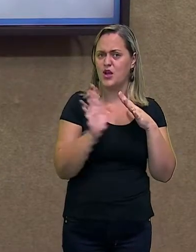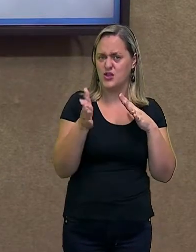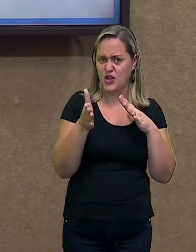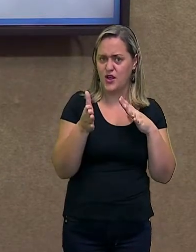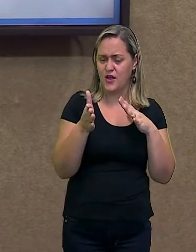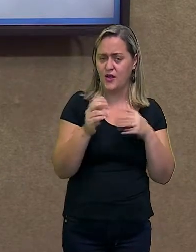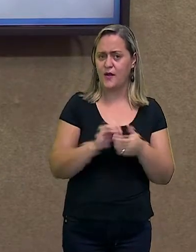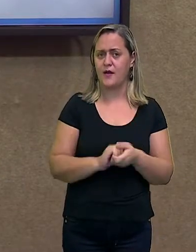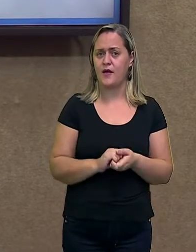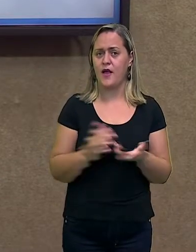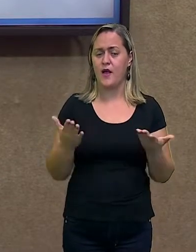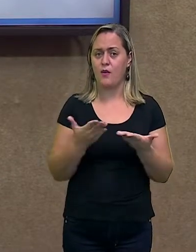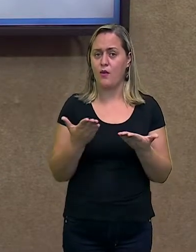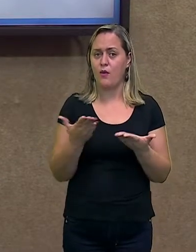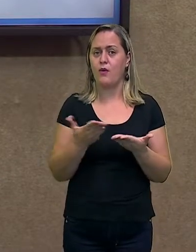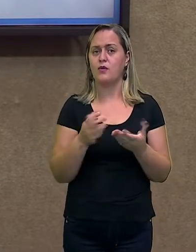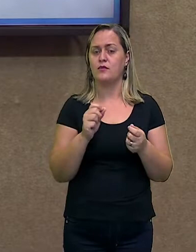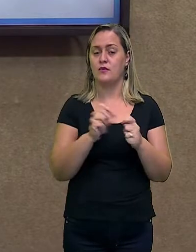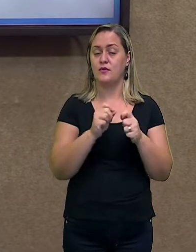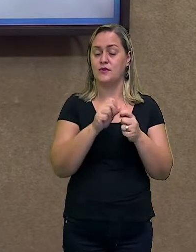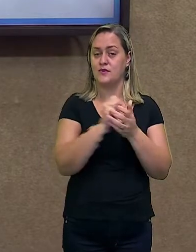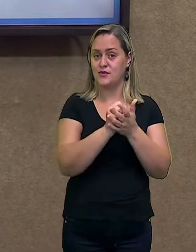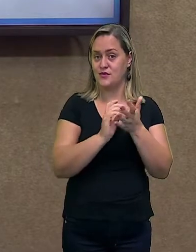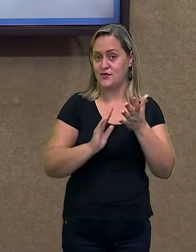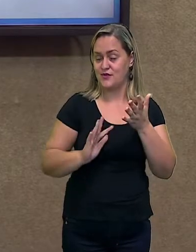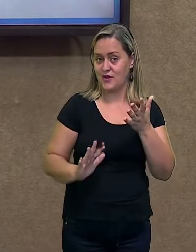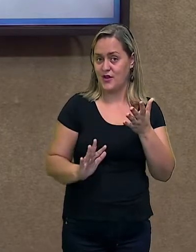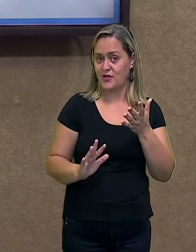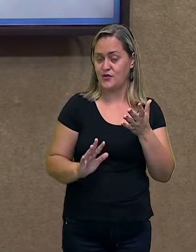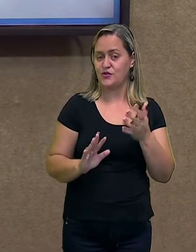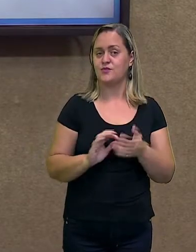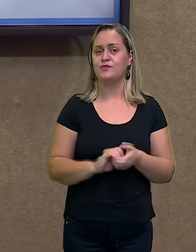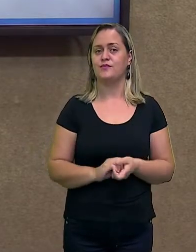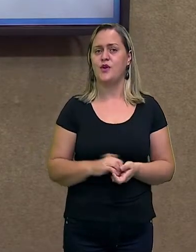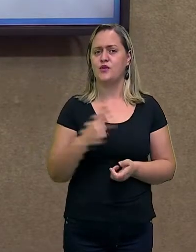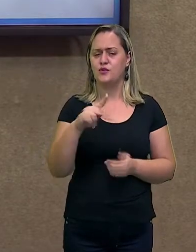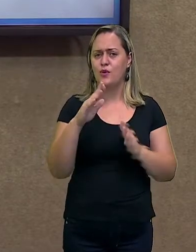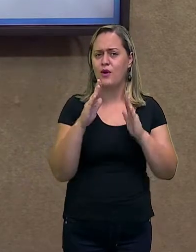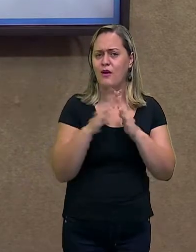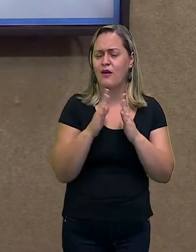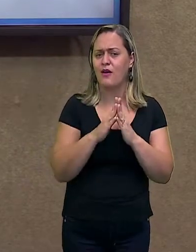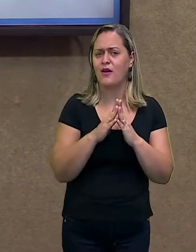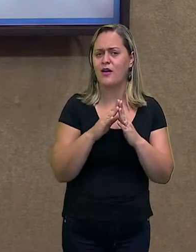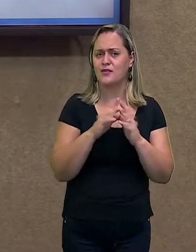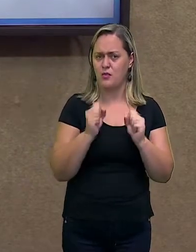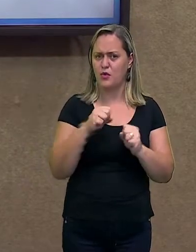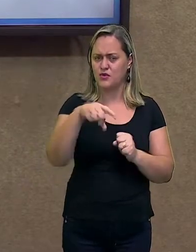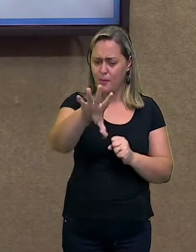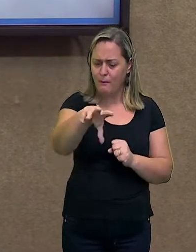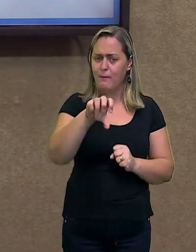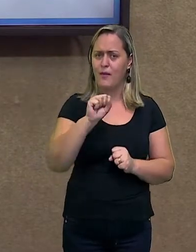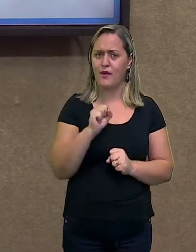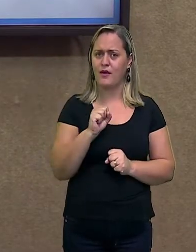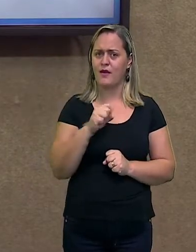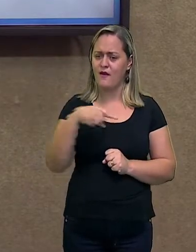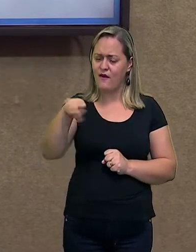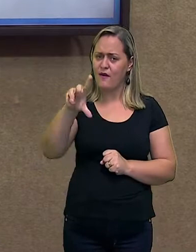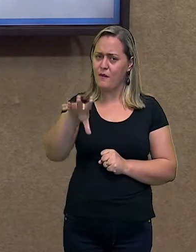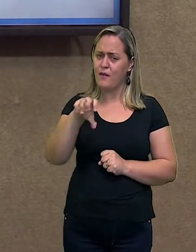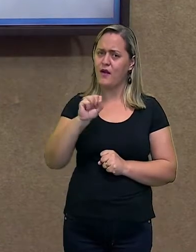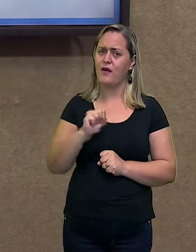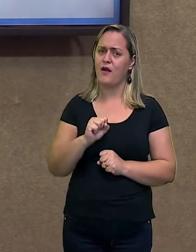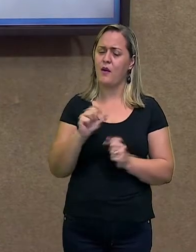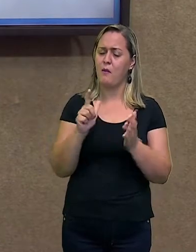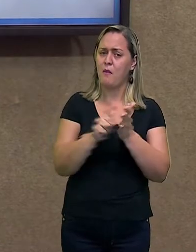Então, vamos praticar? Então, agora nós vamos passar o seu material em mãos. Pode buscar, estou esperando. Pegar a sua folha de